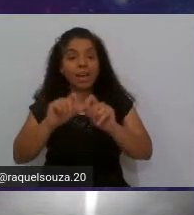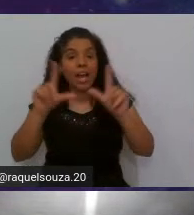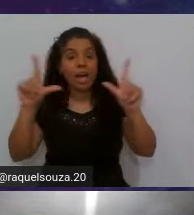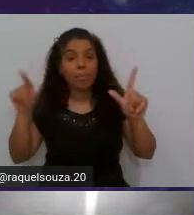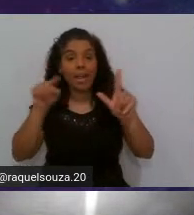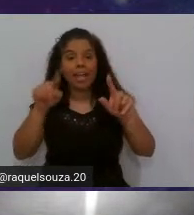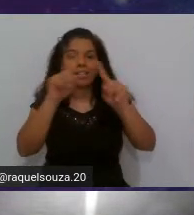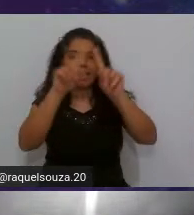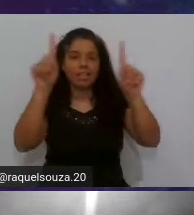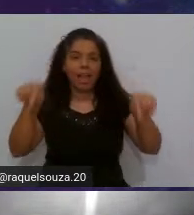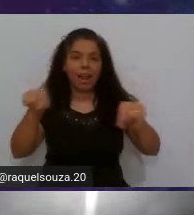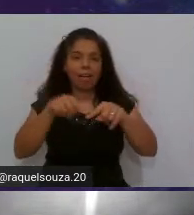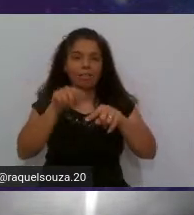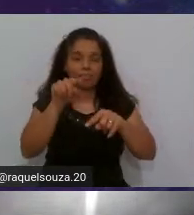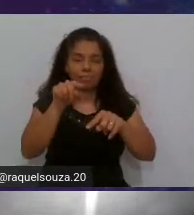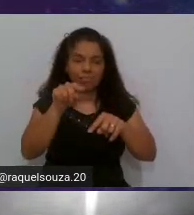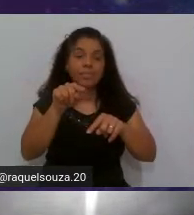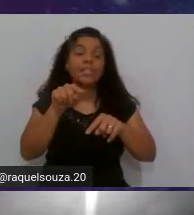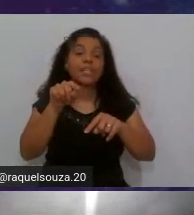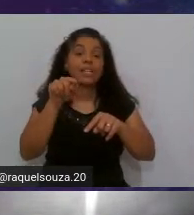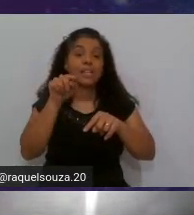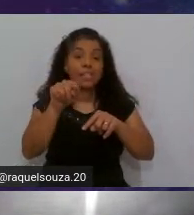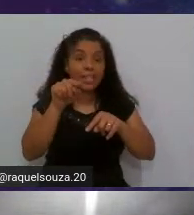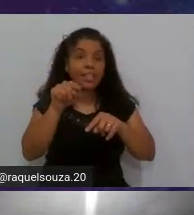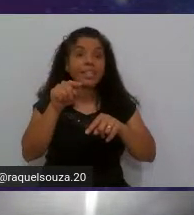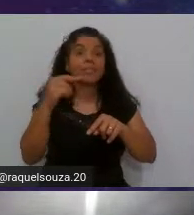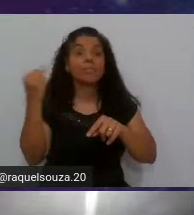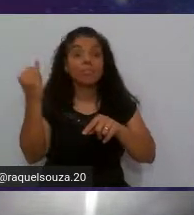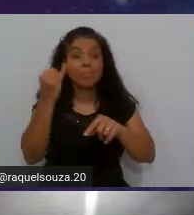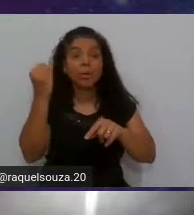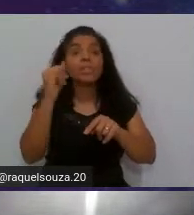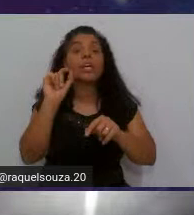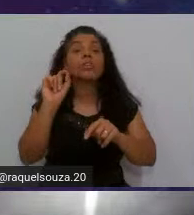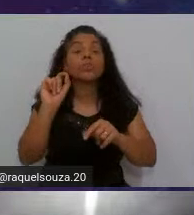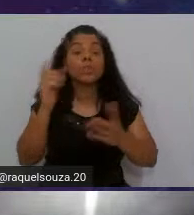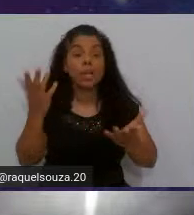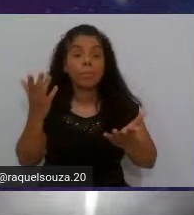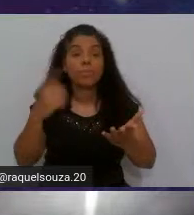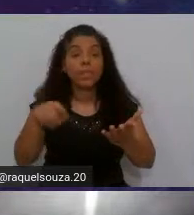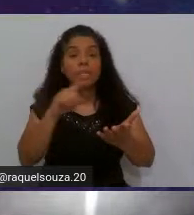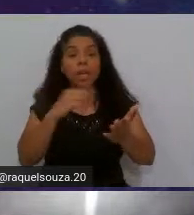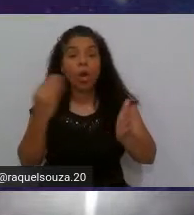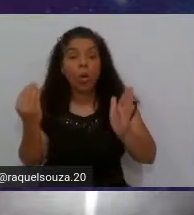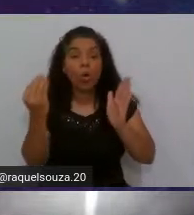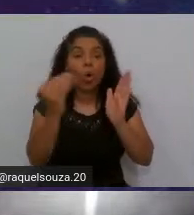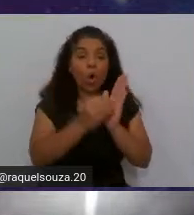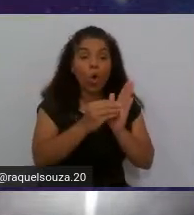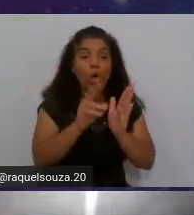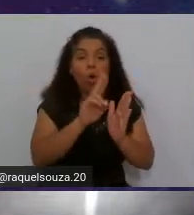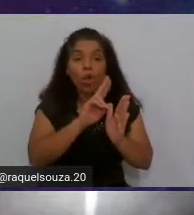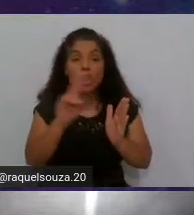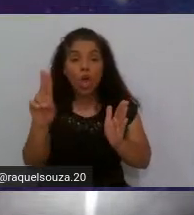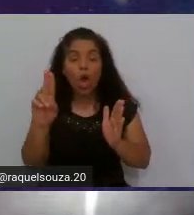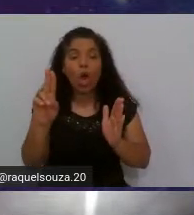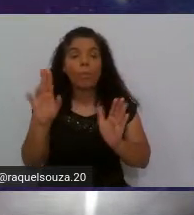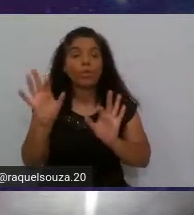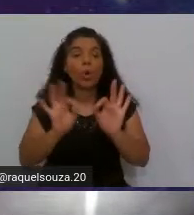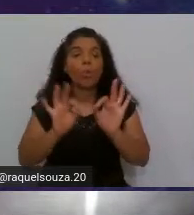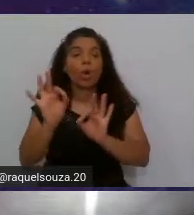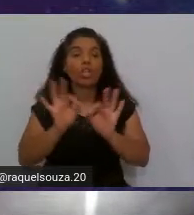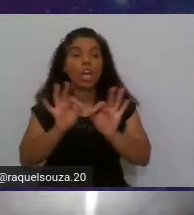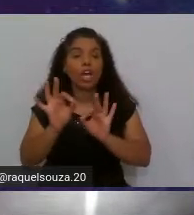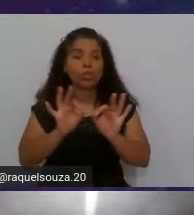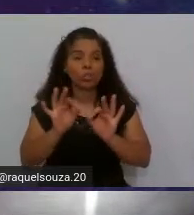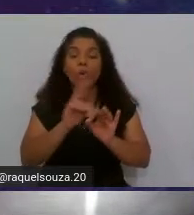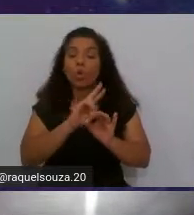tela aqui e aqui é importante o que que eu coloque aqui o nome do meu projeto o